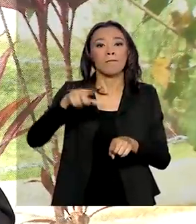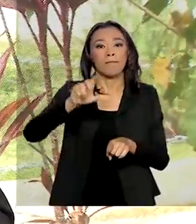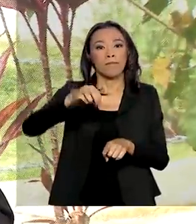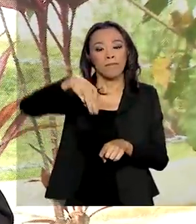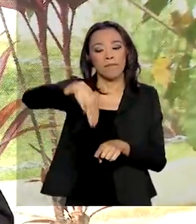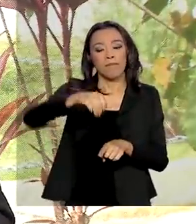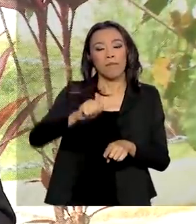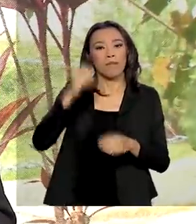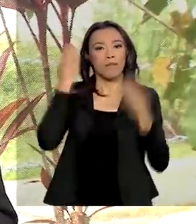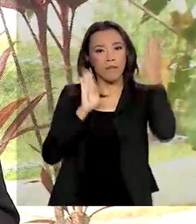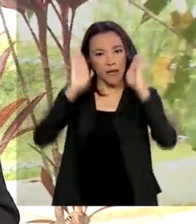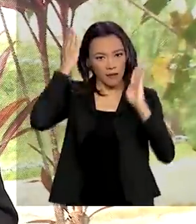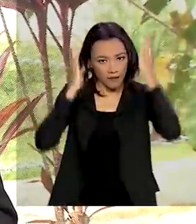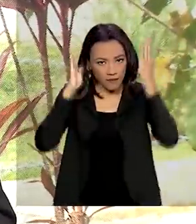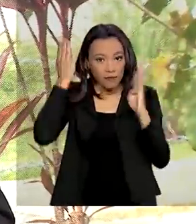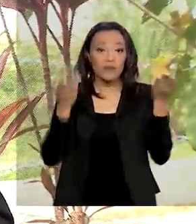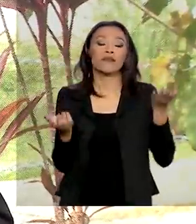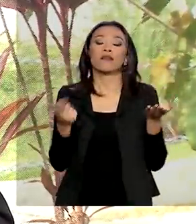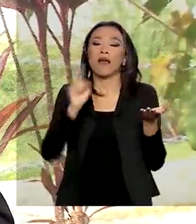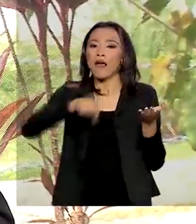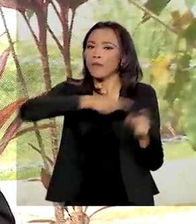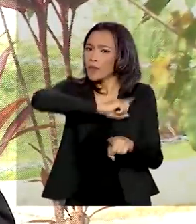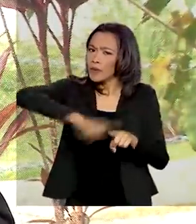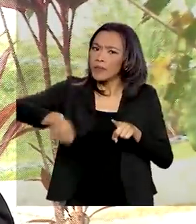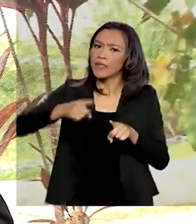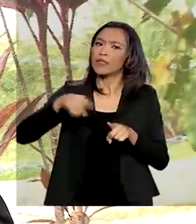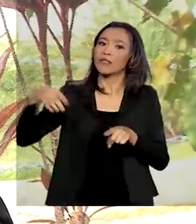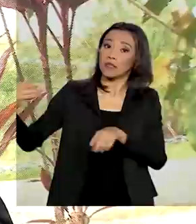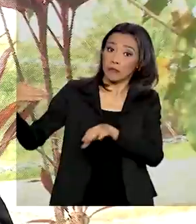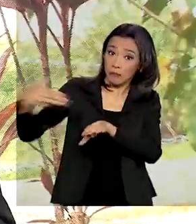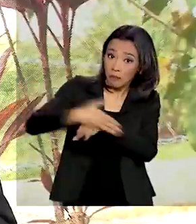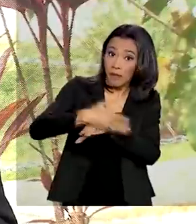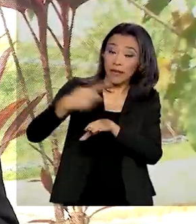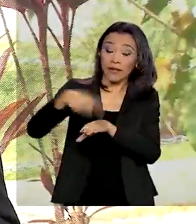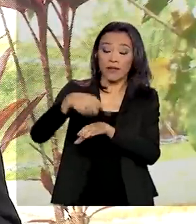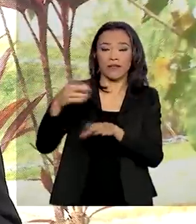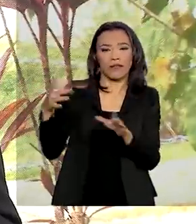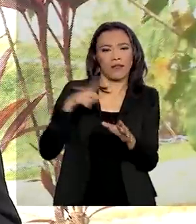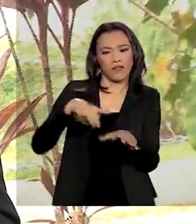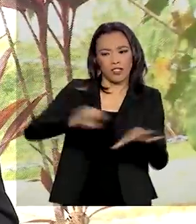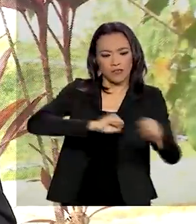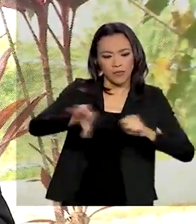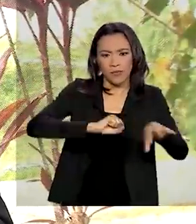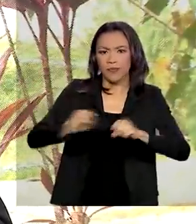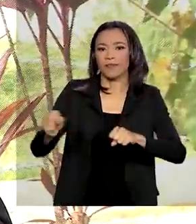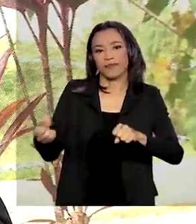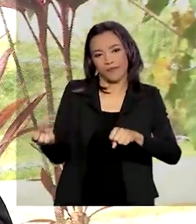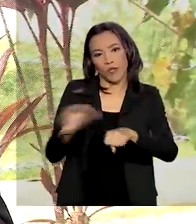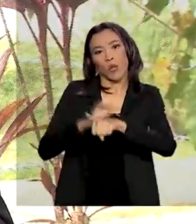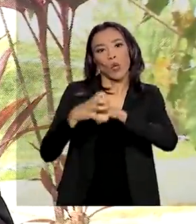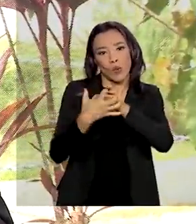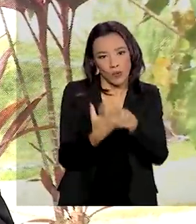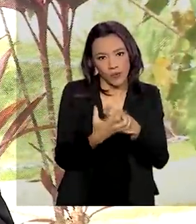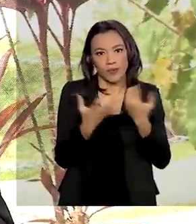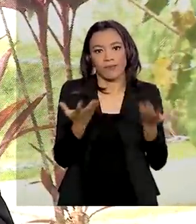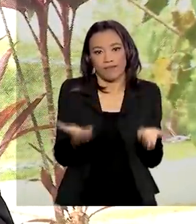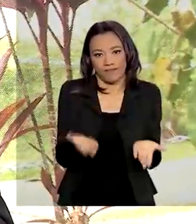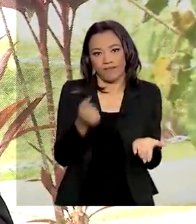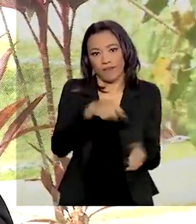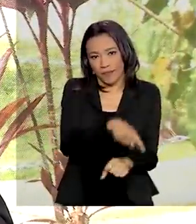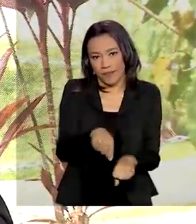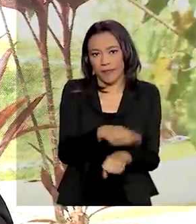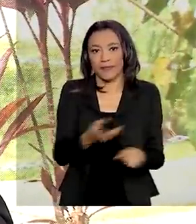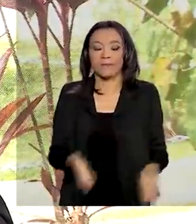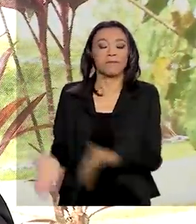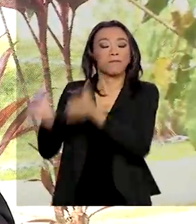foi recomendada pela Anvisa para evitar a proliferação e o contágio do novo coronavírus no país. Agora, em relação